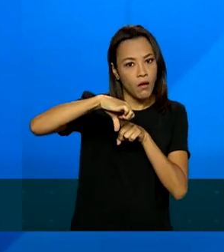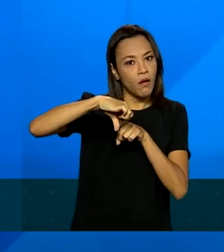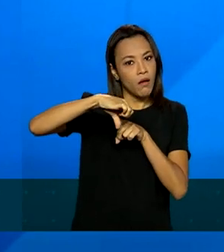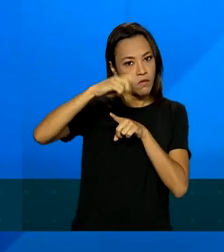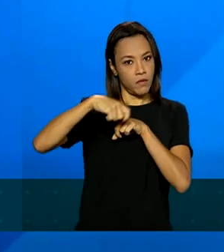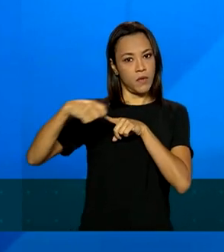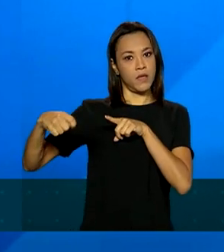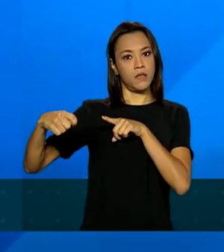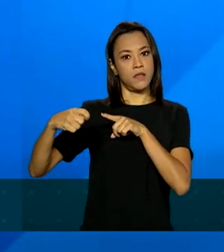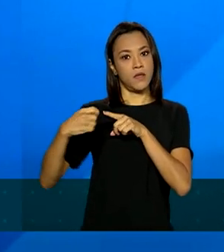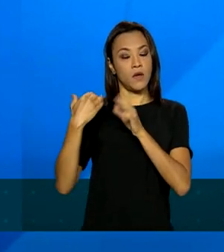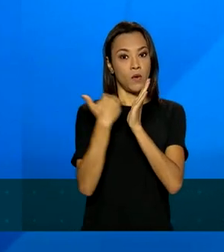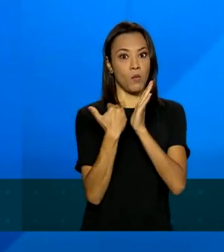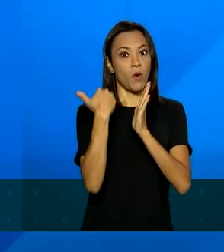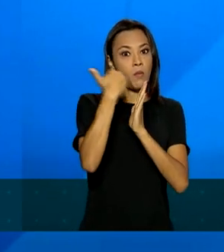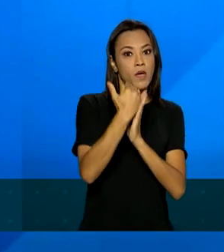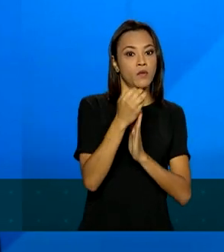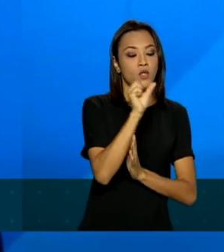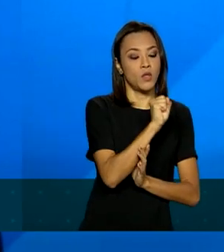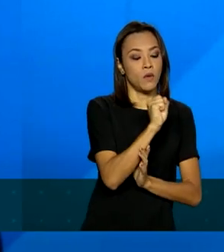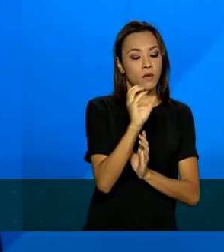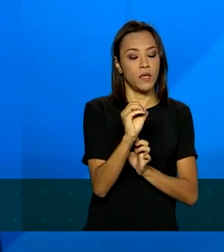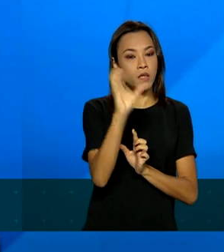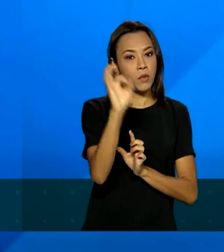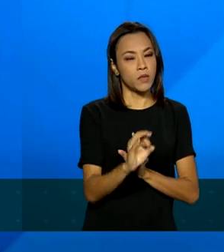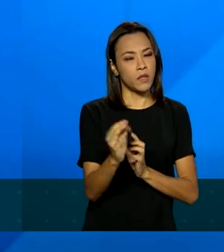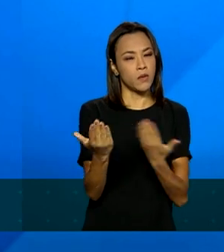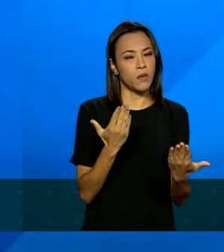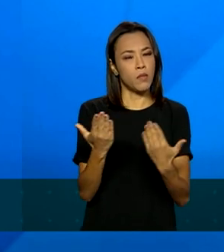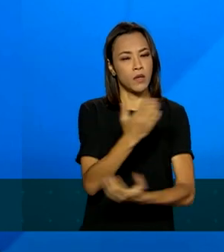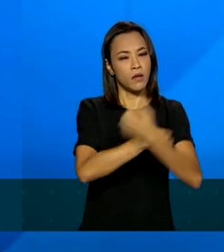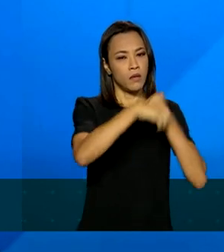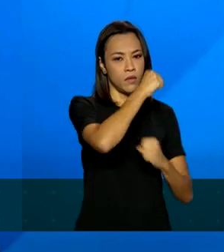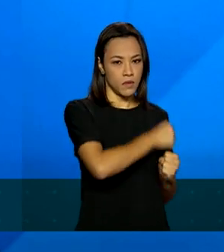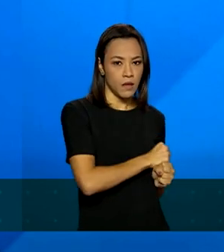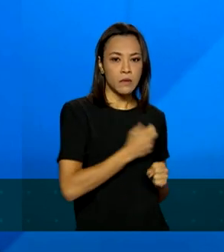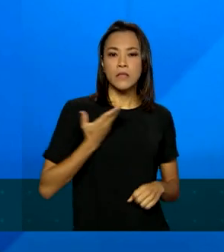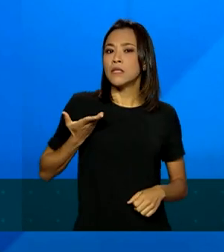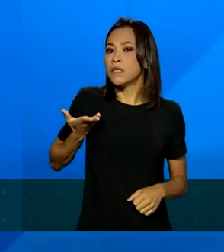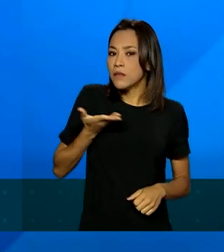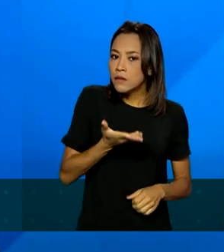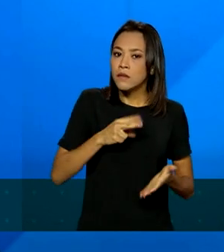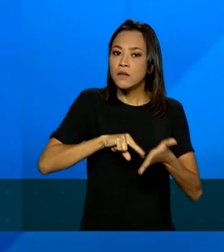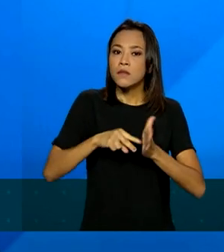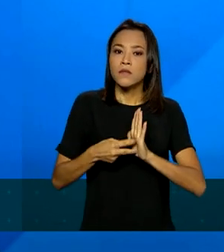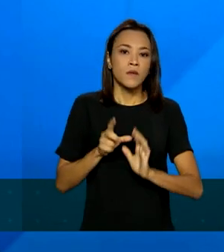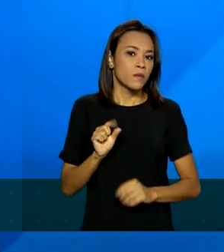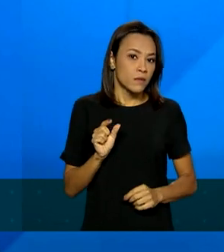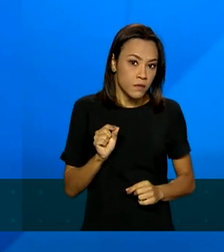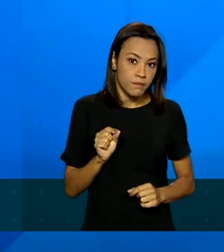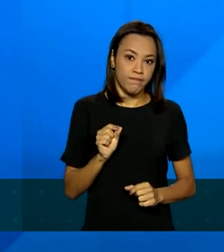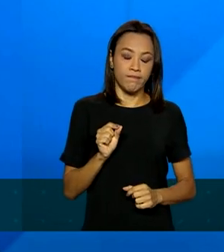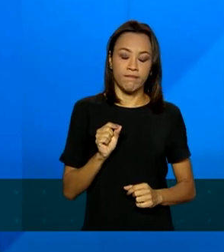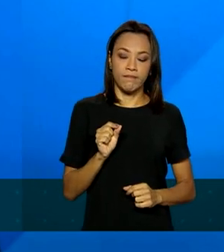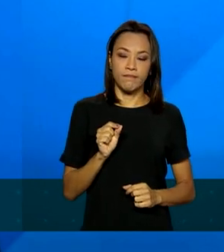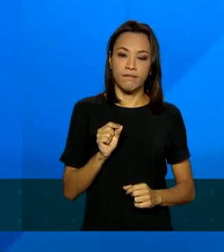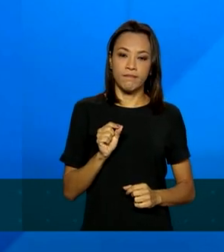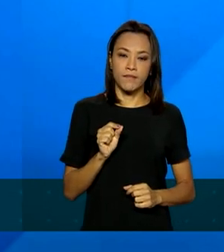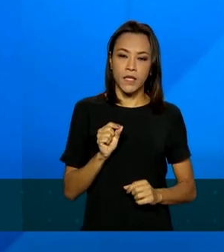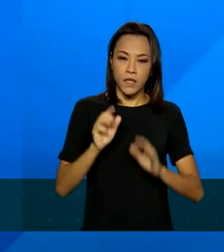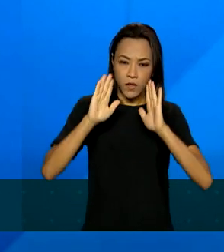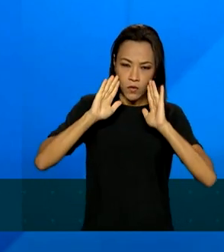superior a 80% ano contra ano em relação ao ano passado. Isso significa que o foco no